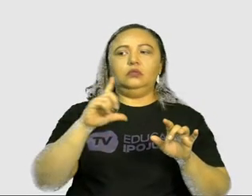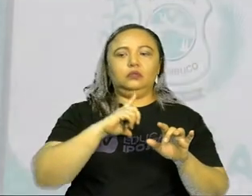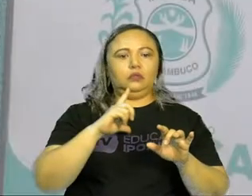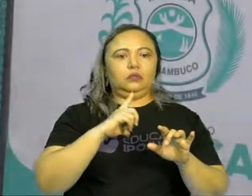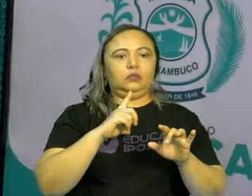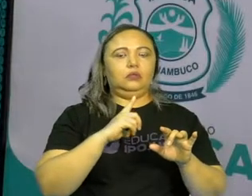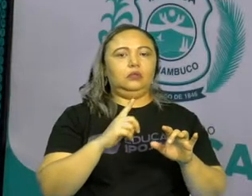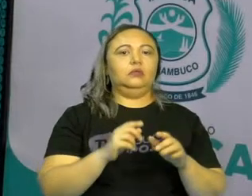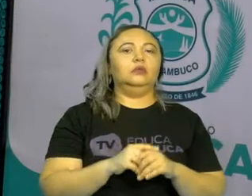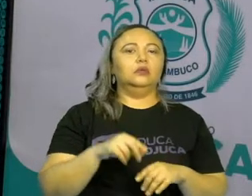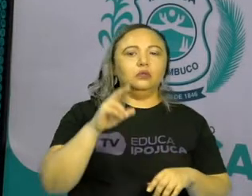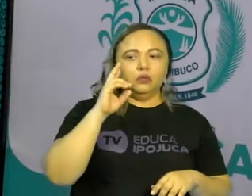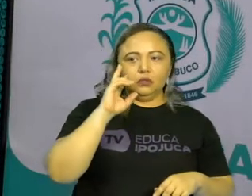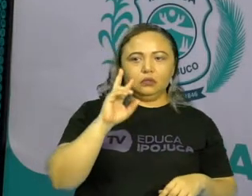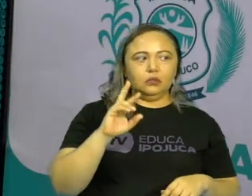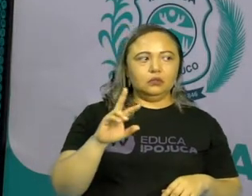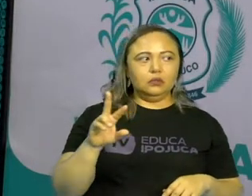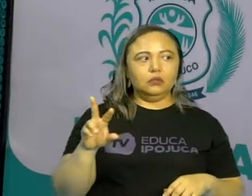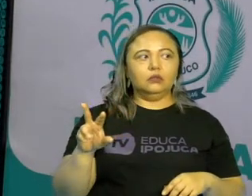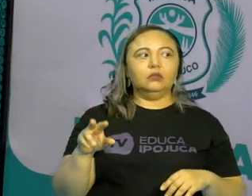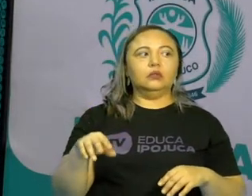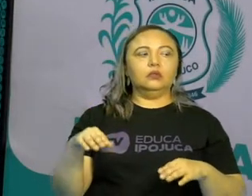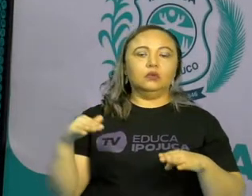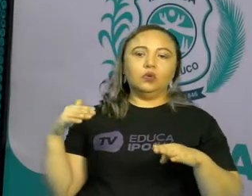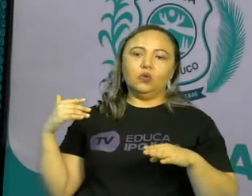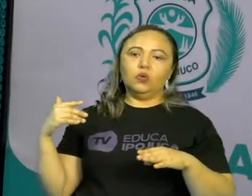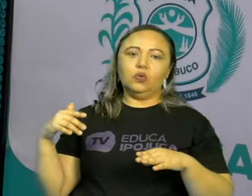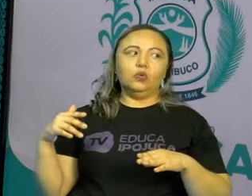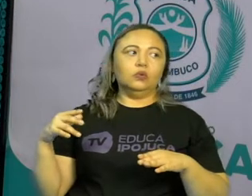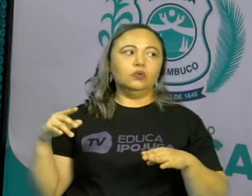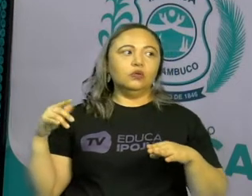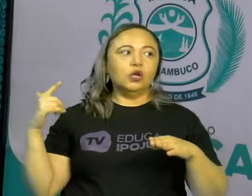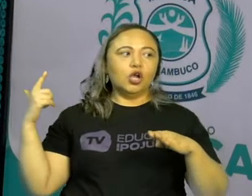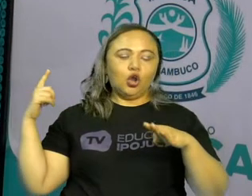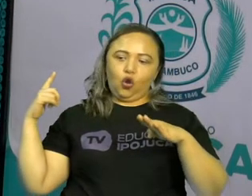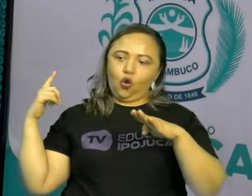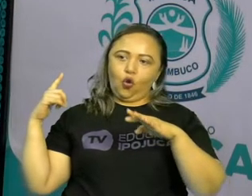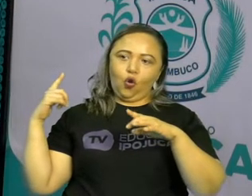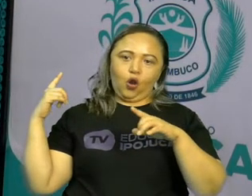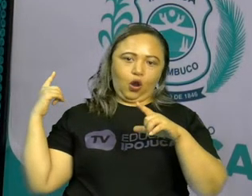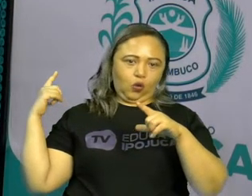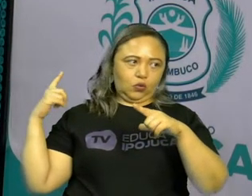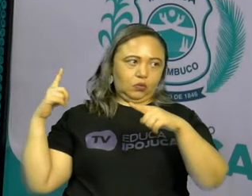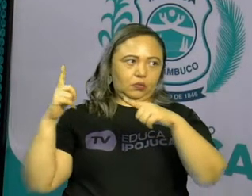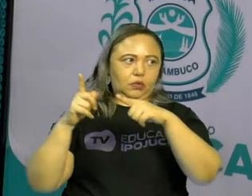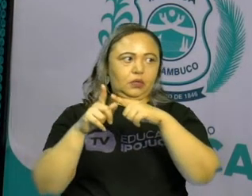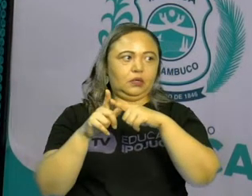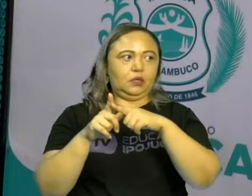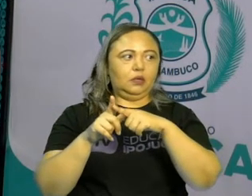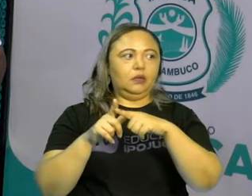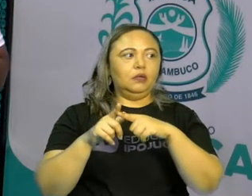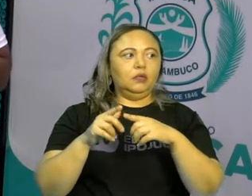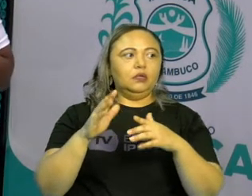visuais contemporâneas. Então, vamos lá ver alguns exemplos.